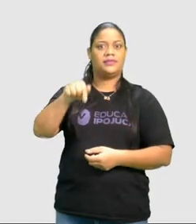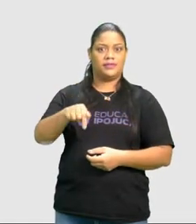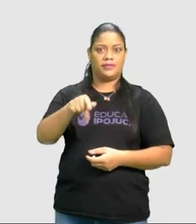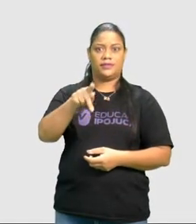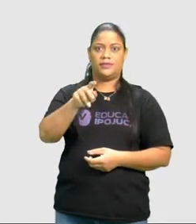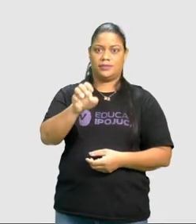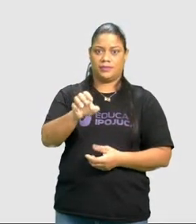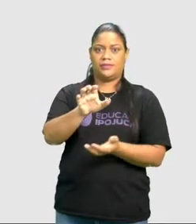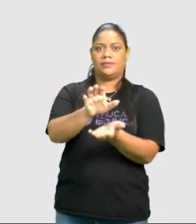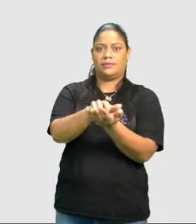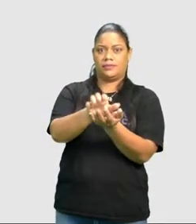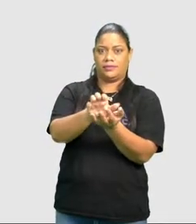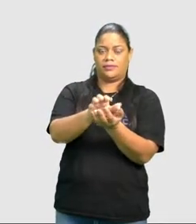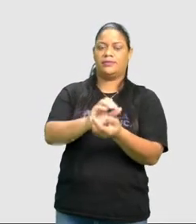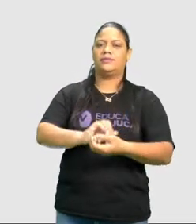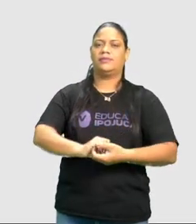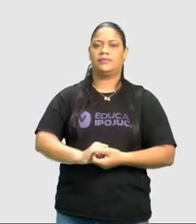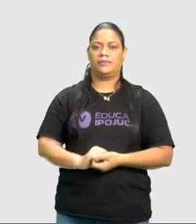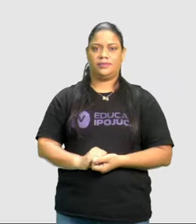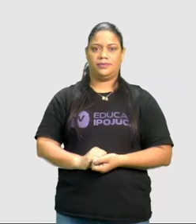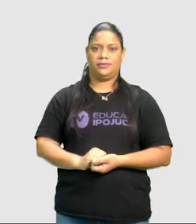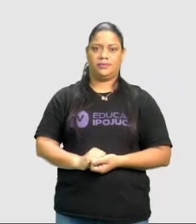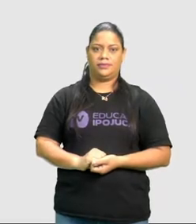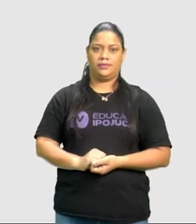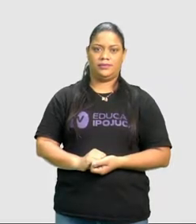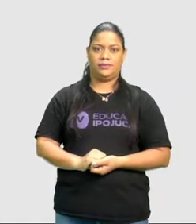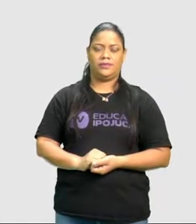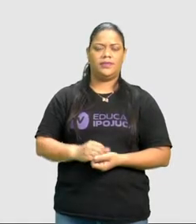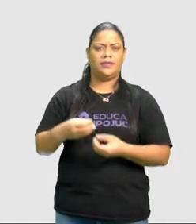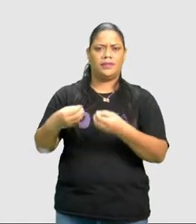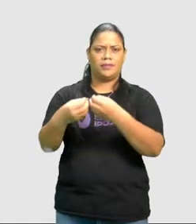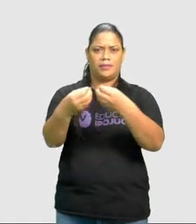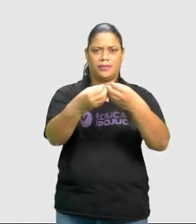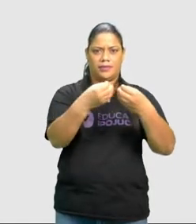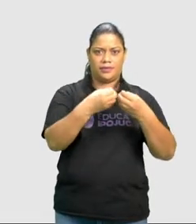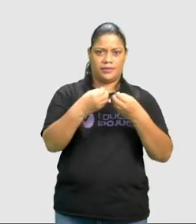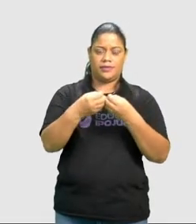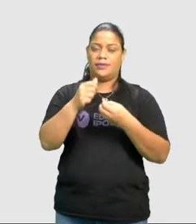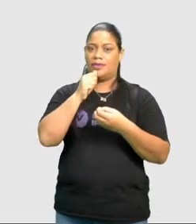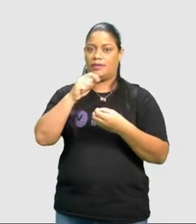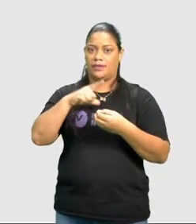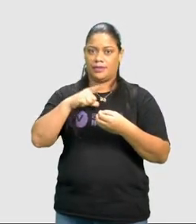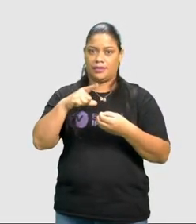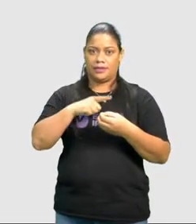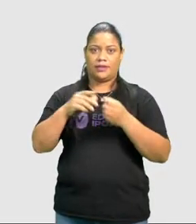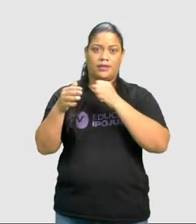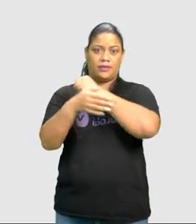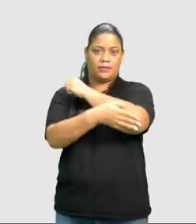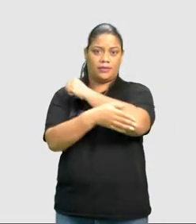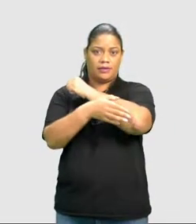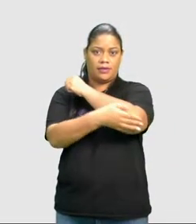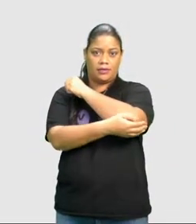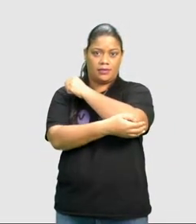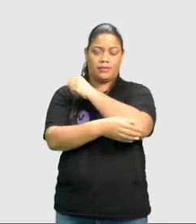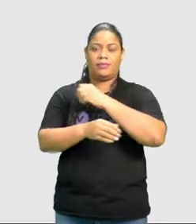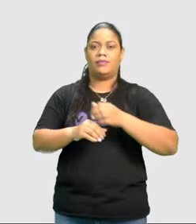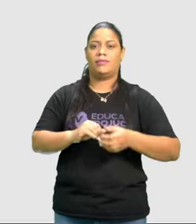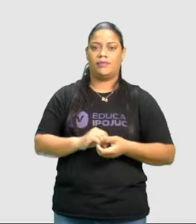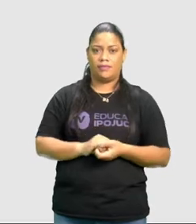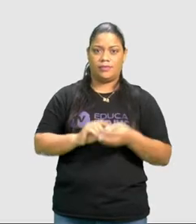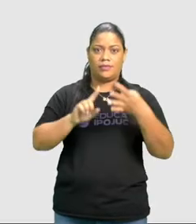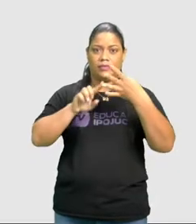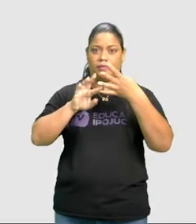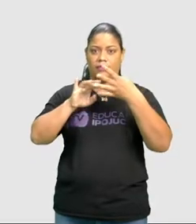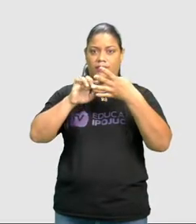Pernambuco. Perceba que aos arredores temos ainda o Cabo de Santo Agostinho e a